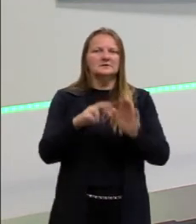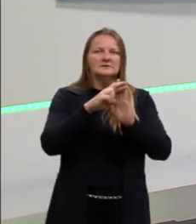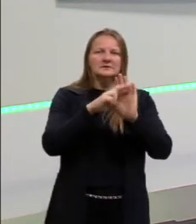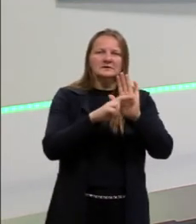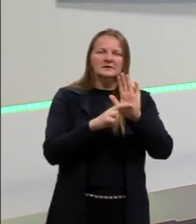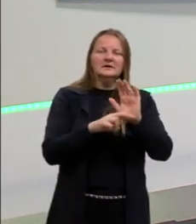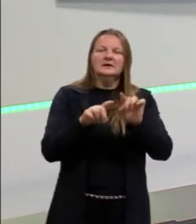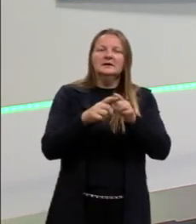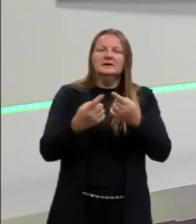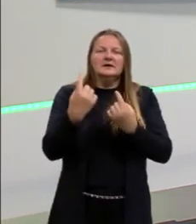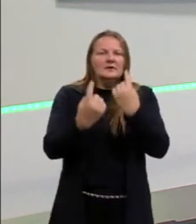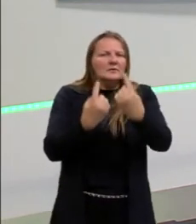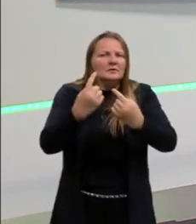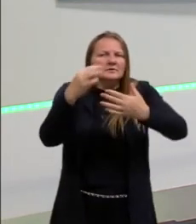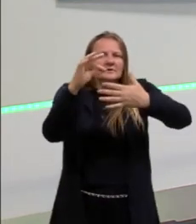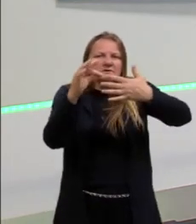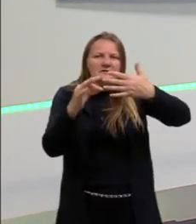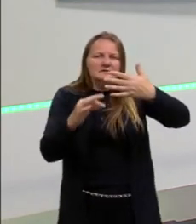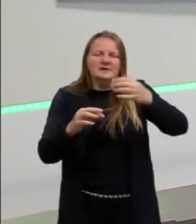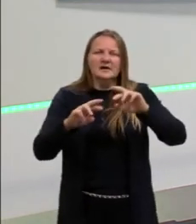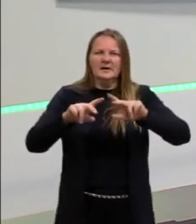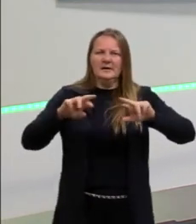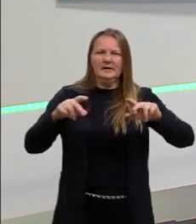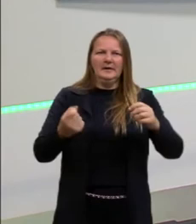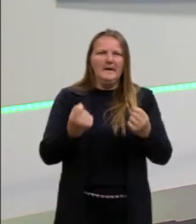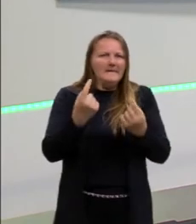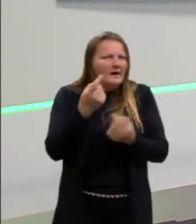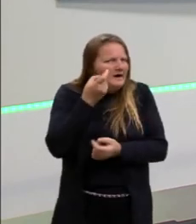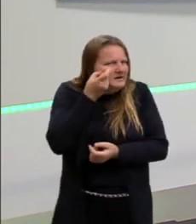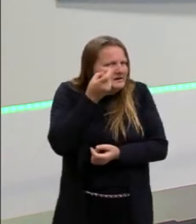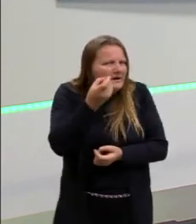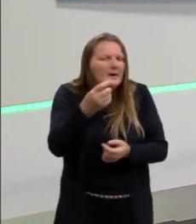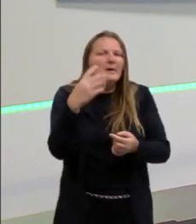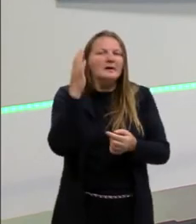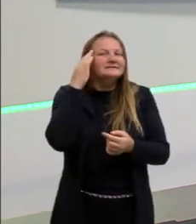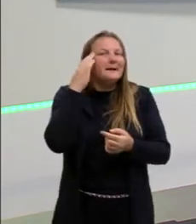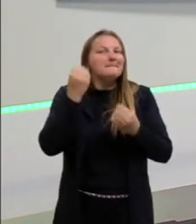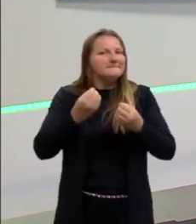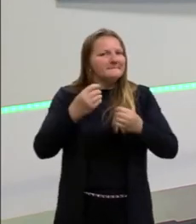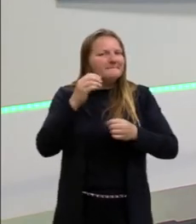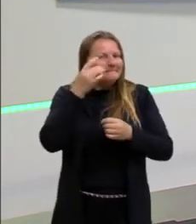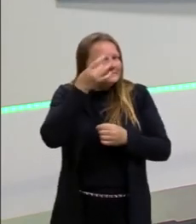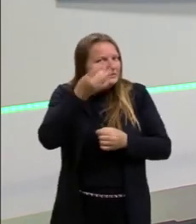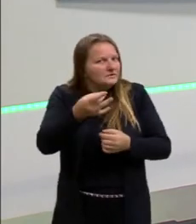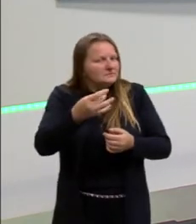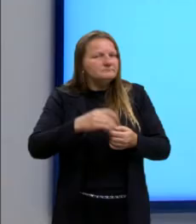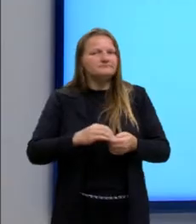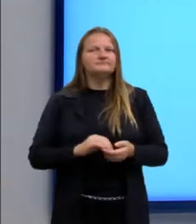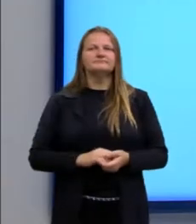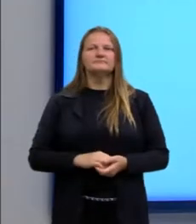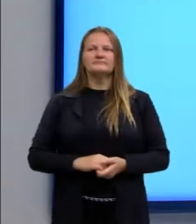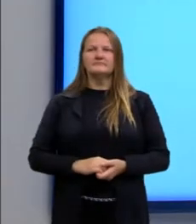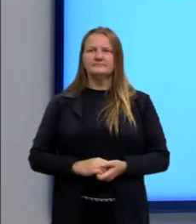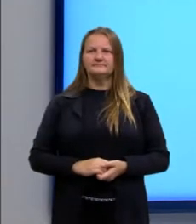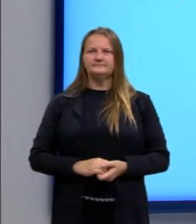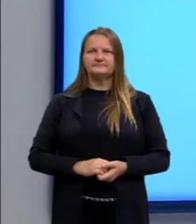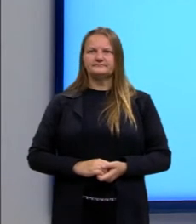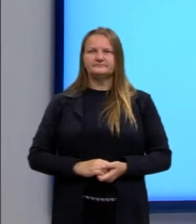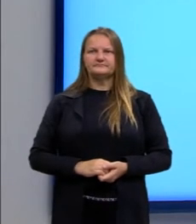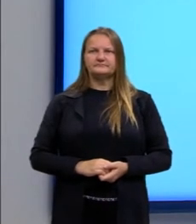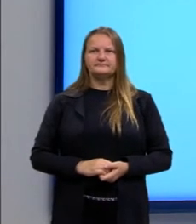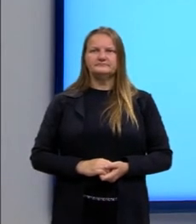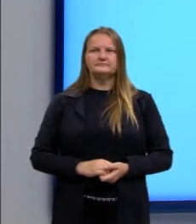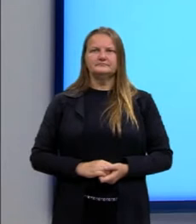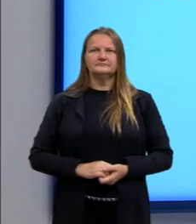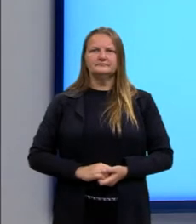Porém, elas têm alguns aspectos diferentes e é muito interessante dar uma olhada. E elas são questões que poderiam ser aplicadas no regular,